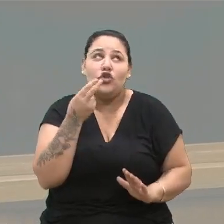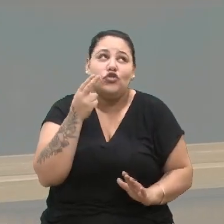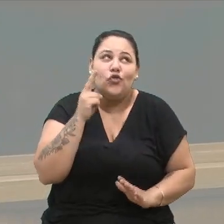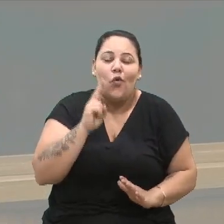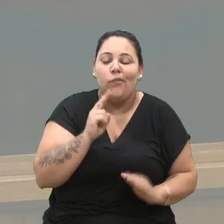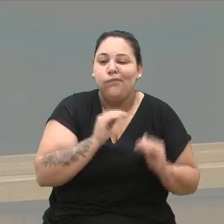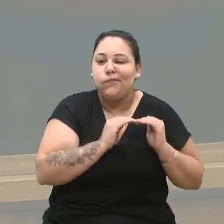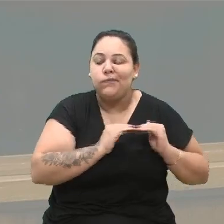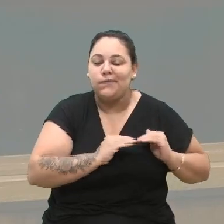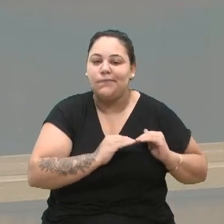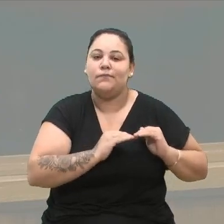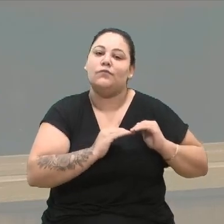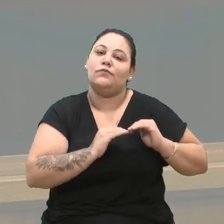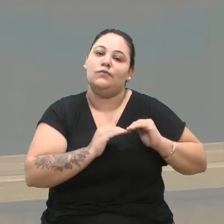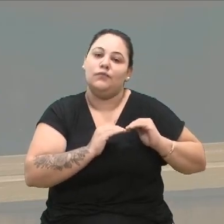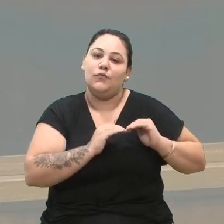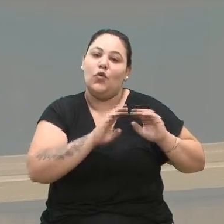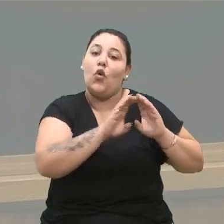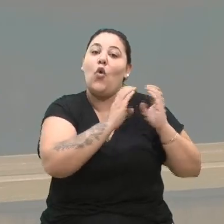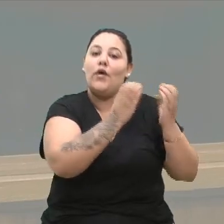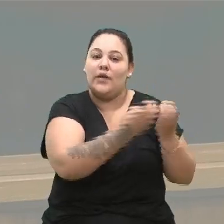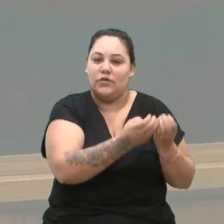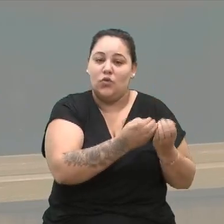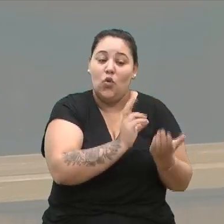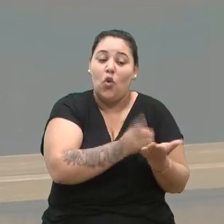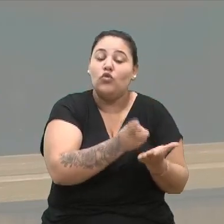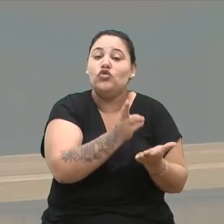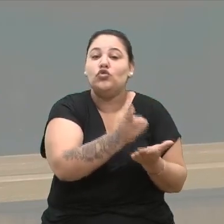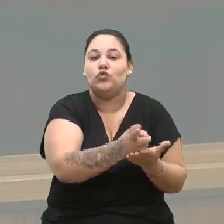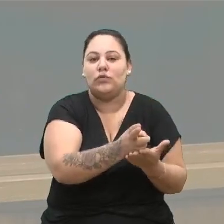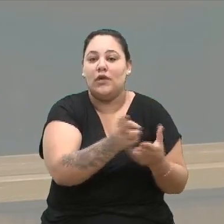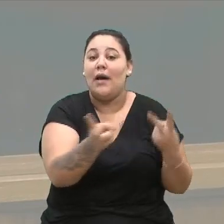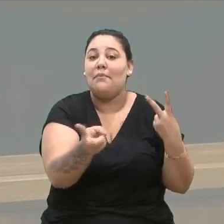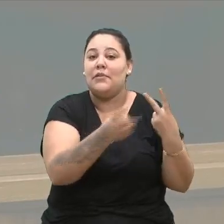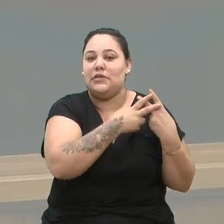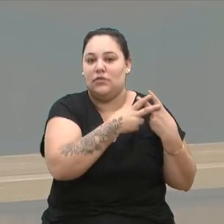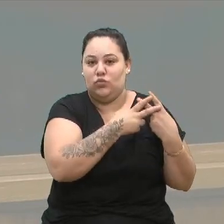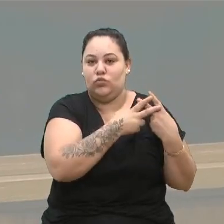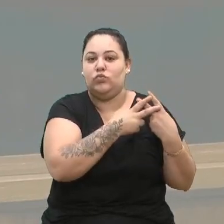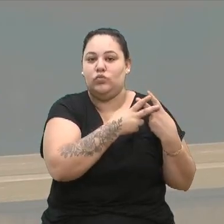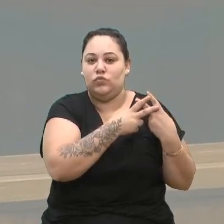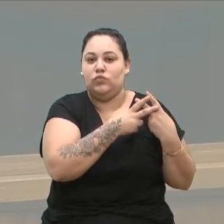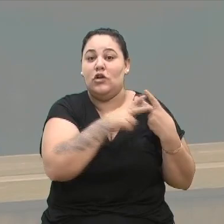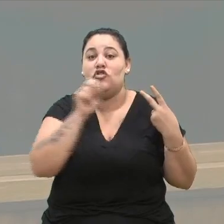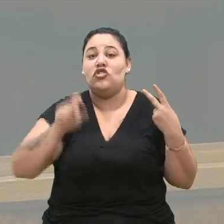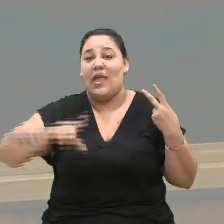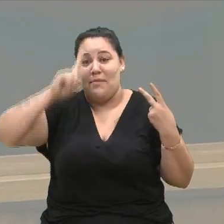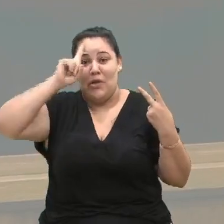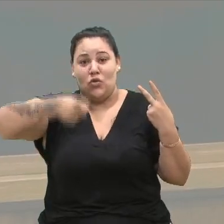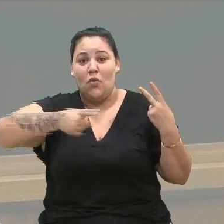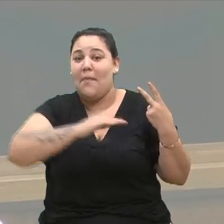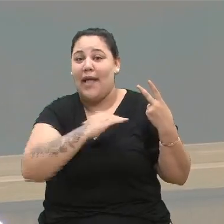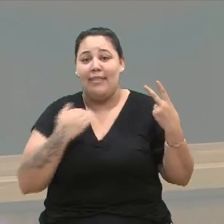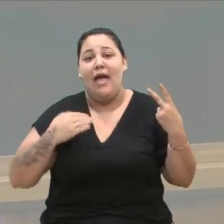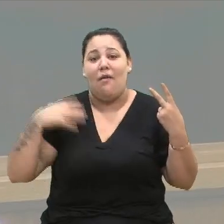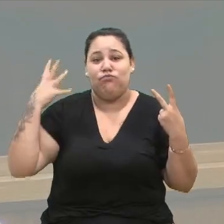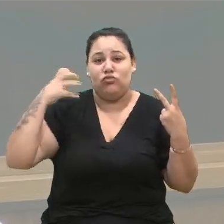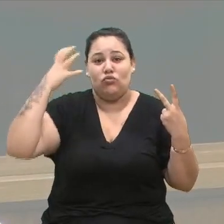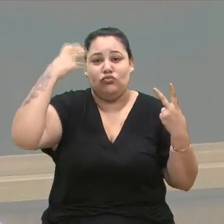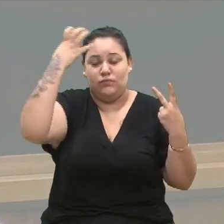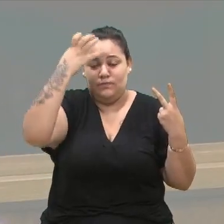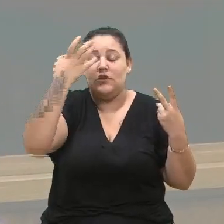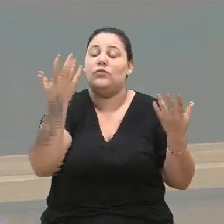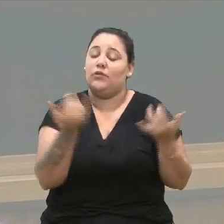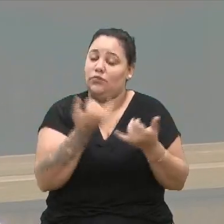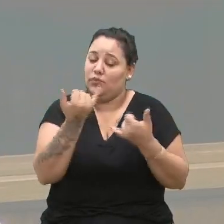Congresso manteve a prisão. E isso é muito importante, simbólico para nós, vereadores e vereadoras, que também